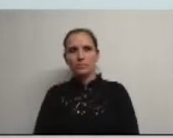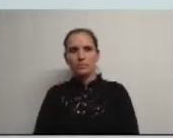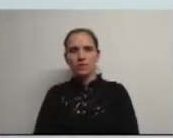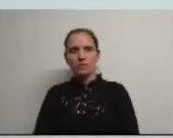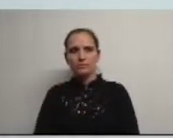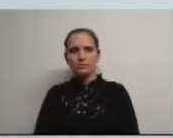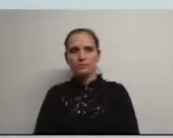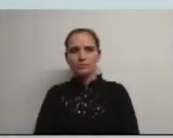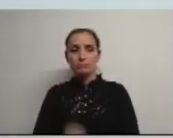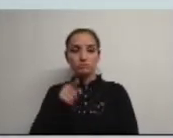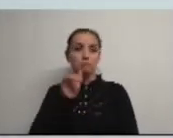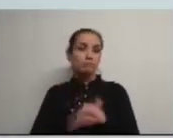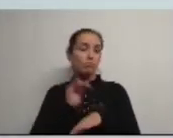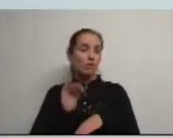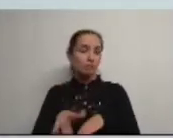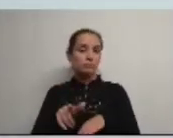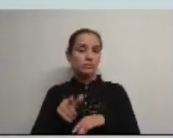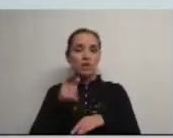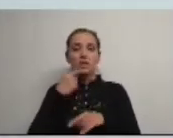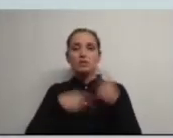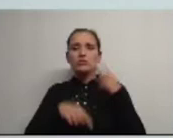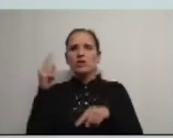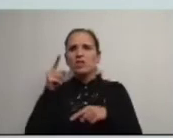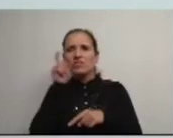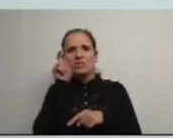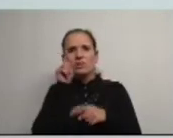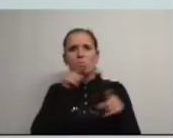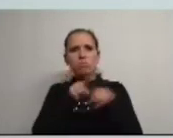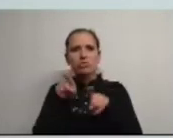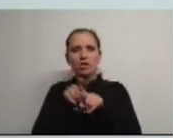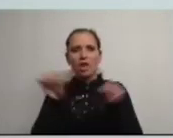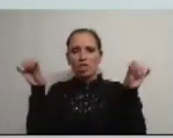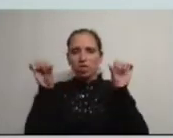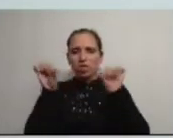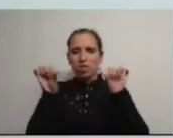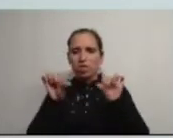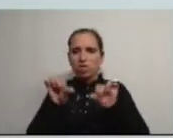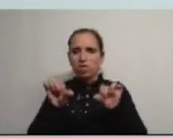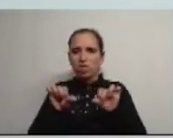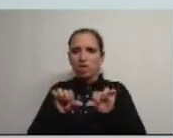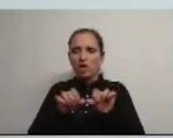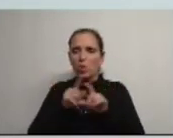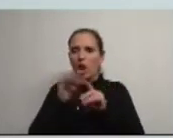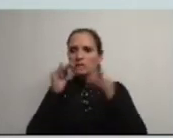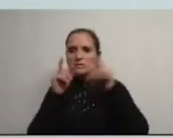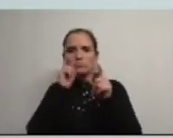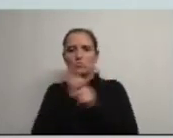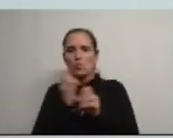não sendo por isso de estranhar a defesa de uma política sistemática de degradação de desregulação